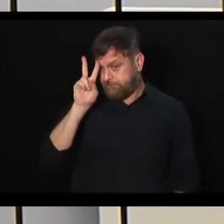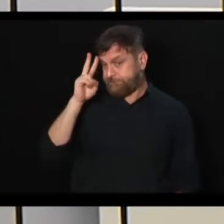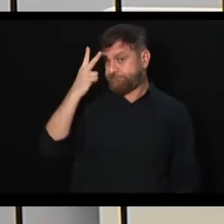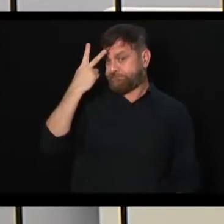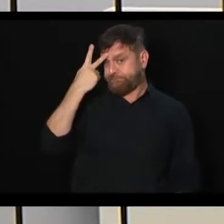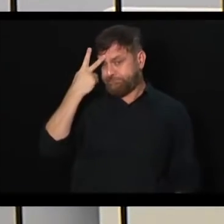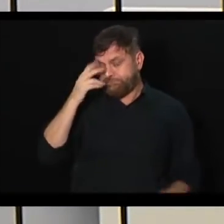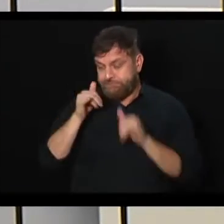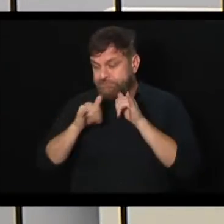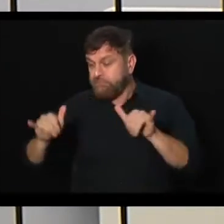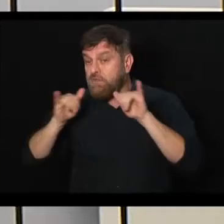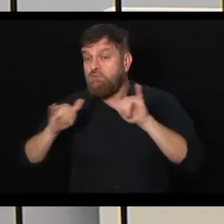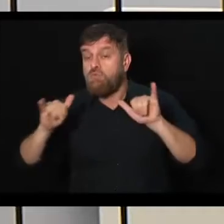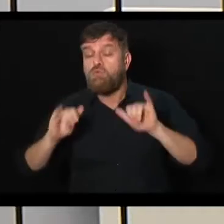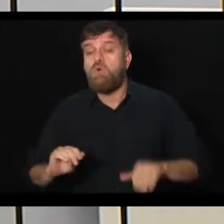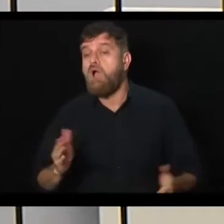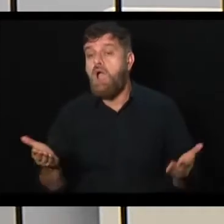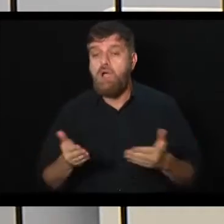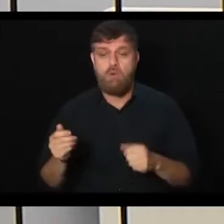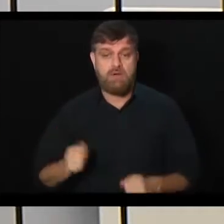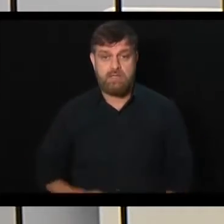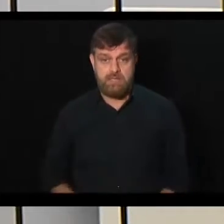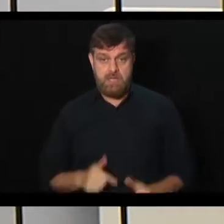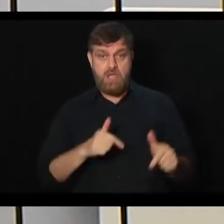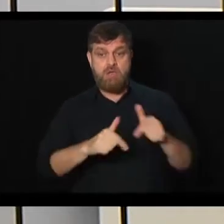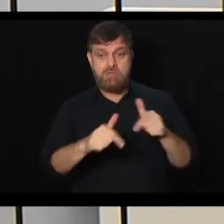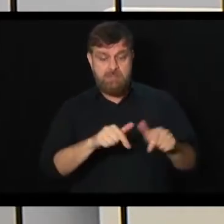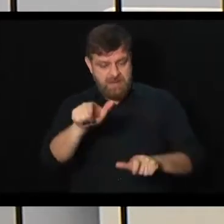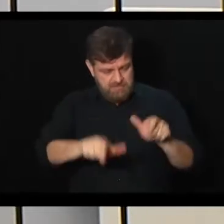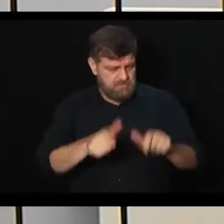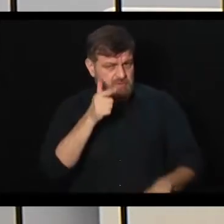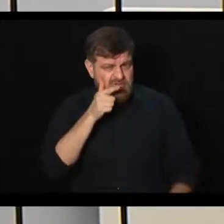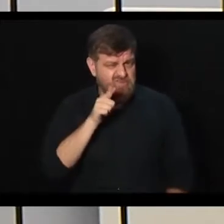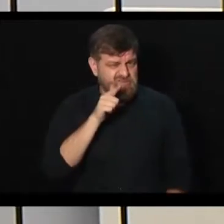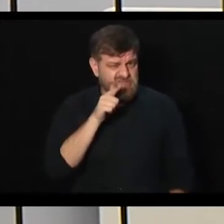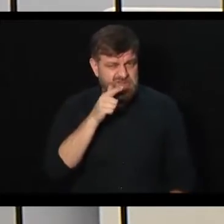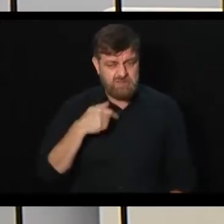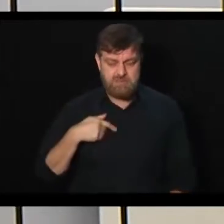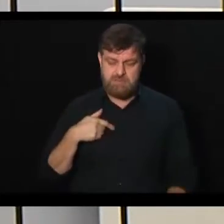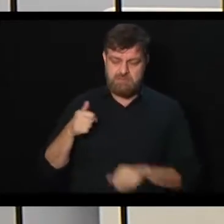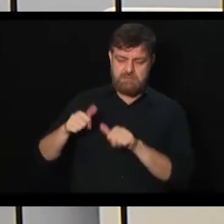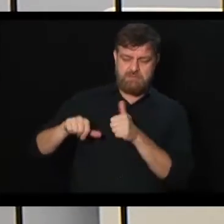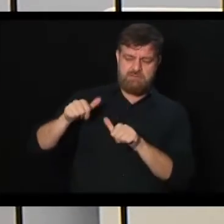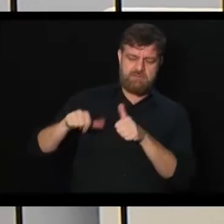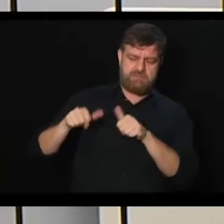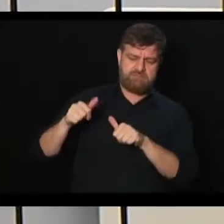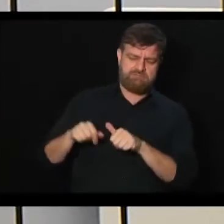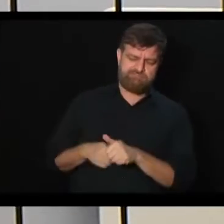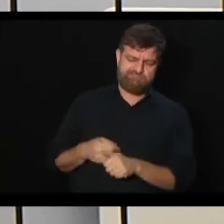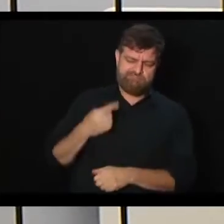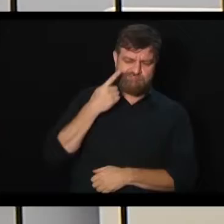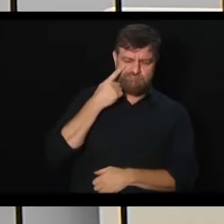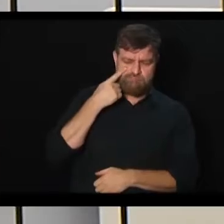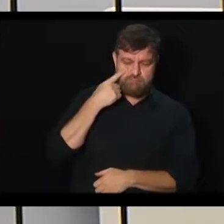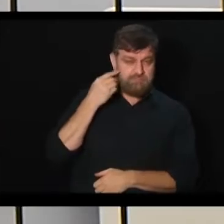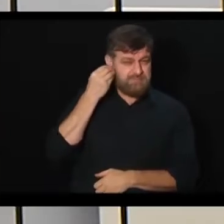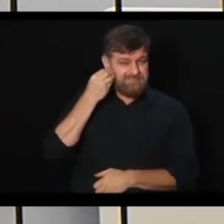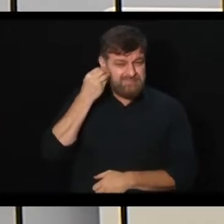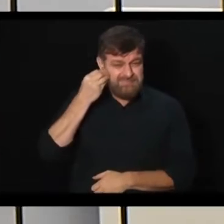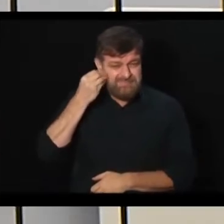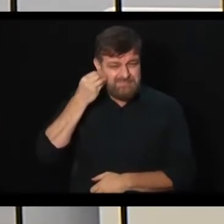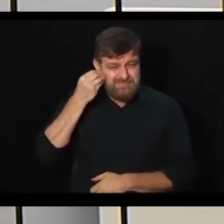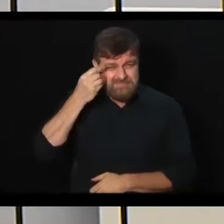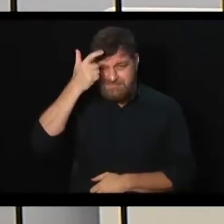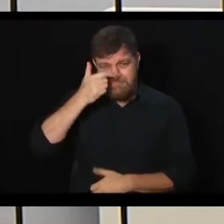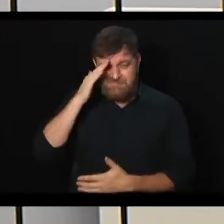divulgado que a reforma da previdência vai retomar o emprego. Eu, pela análise concreta, objetivo e experiência de outro país, também